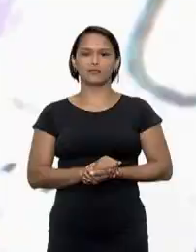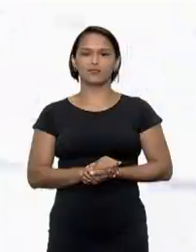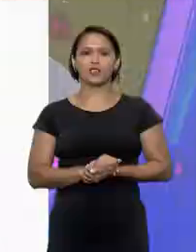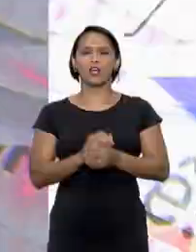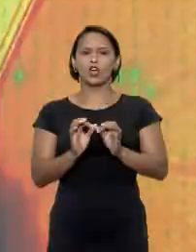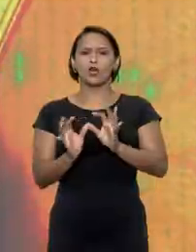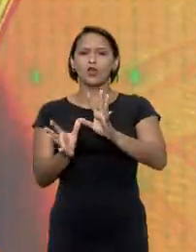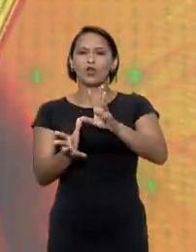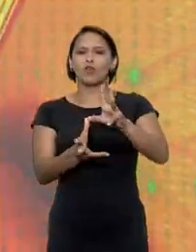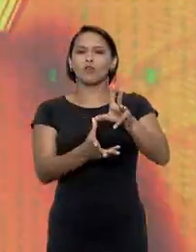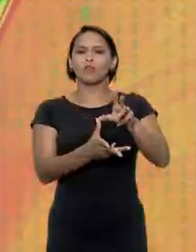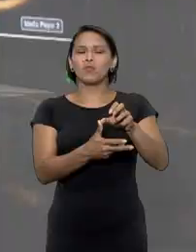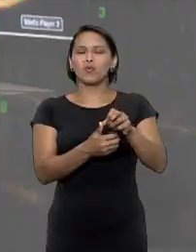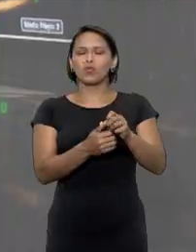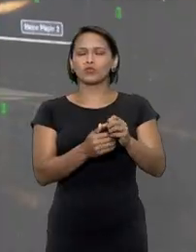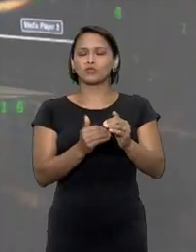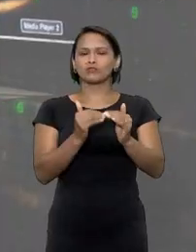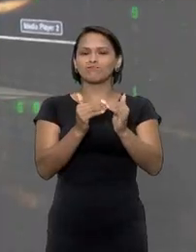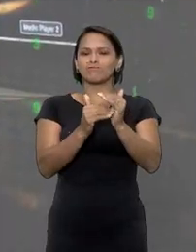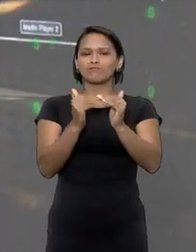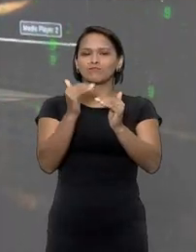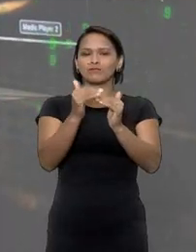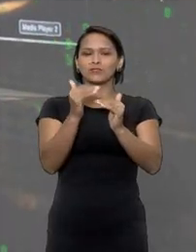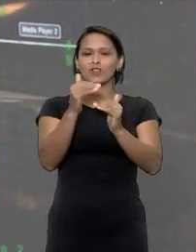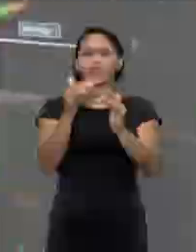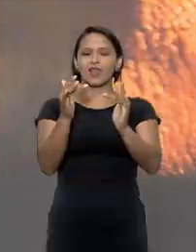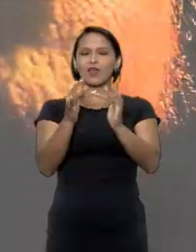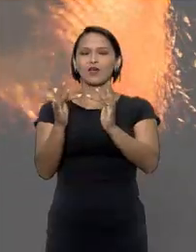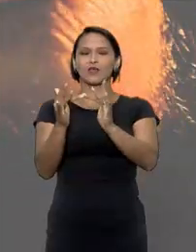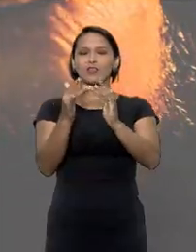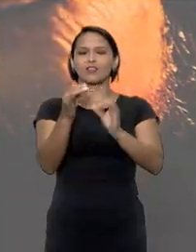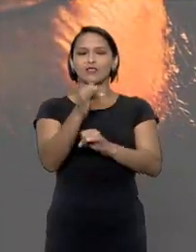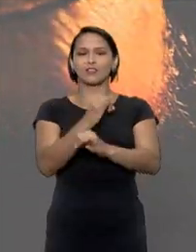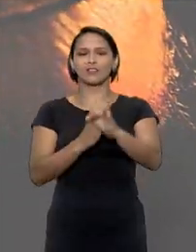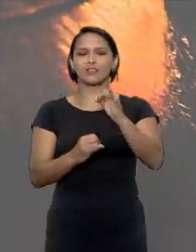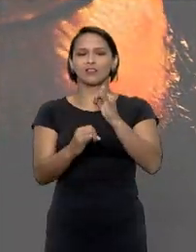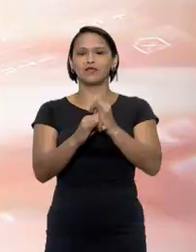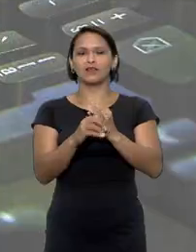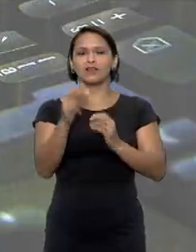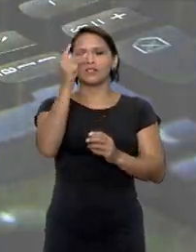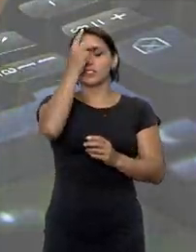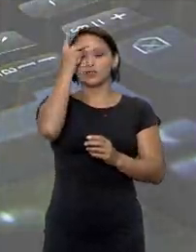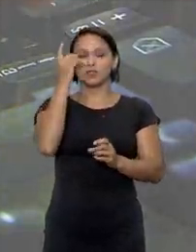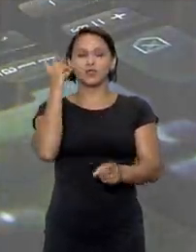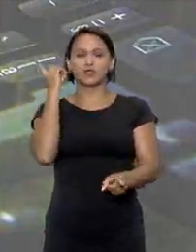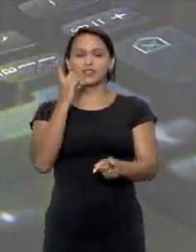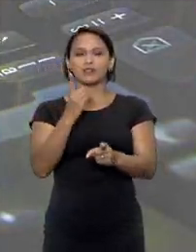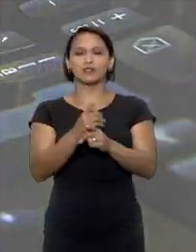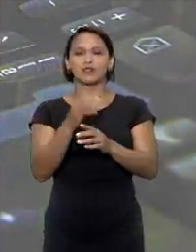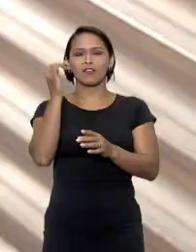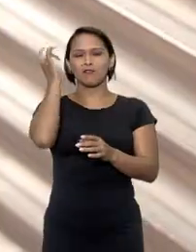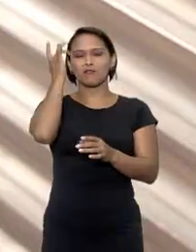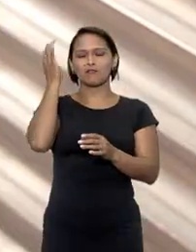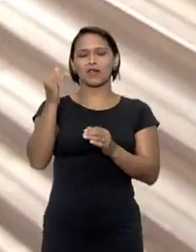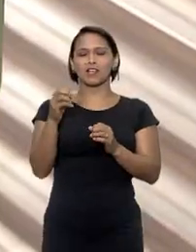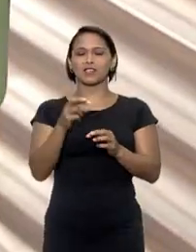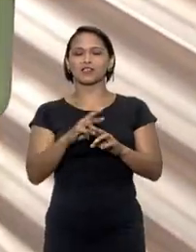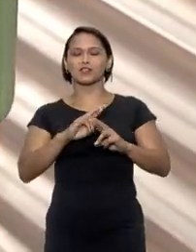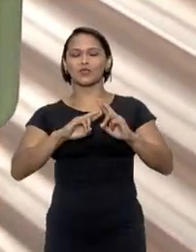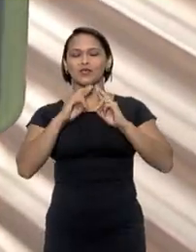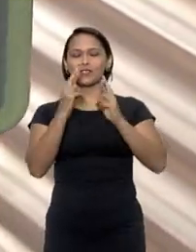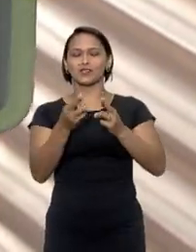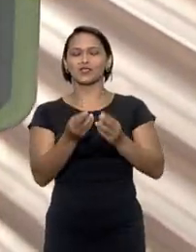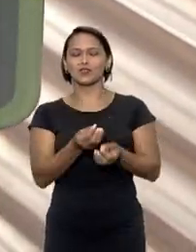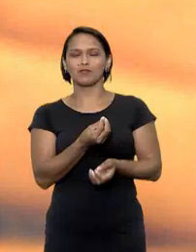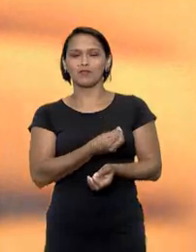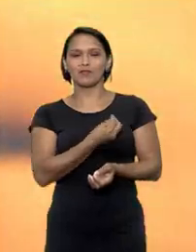O mundo cada vez mais conectado. Com a internet, as pessoas encontraram facilidades e praticidades